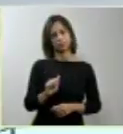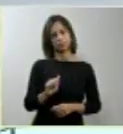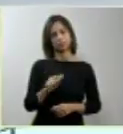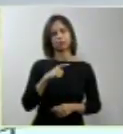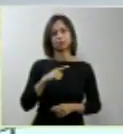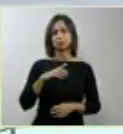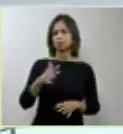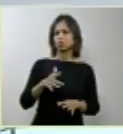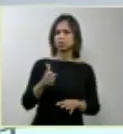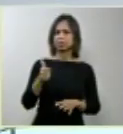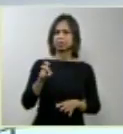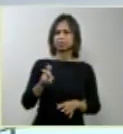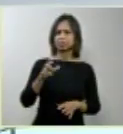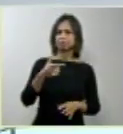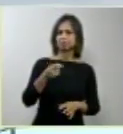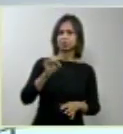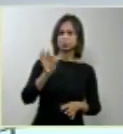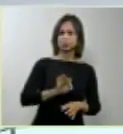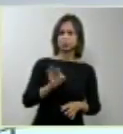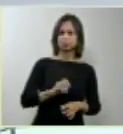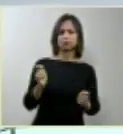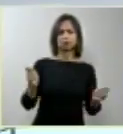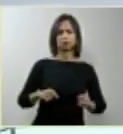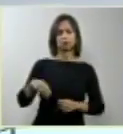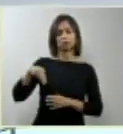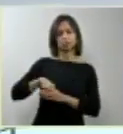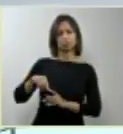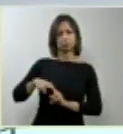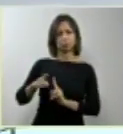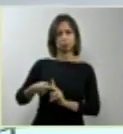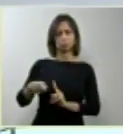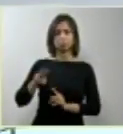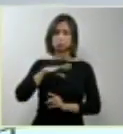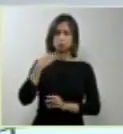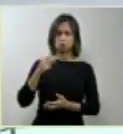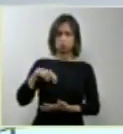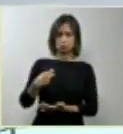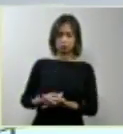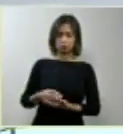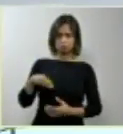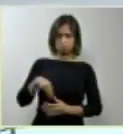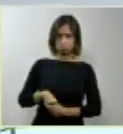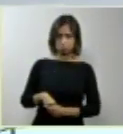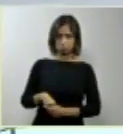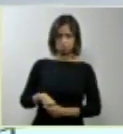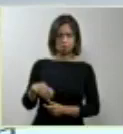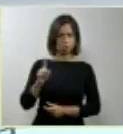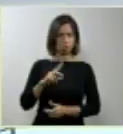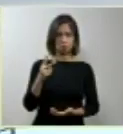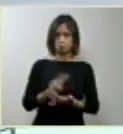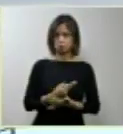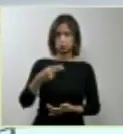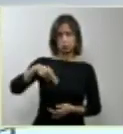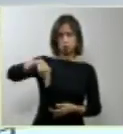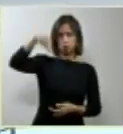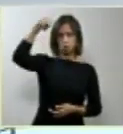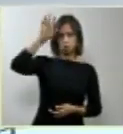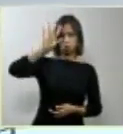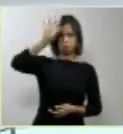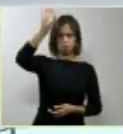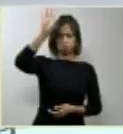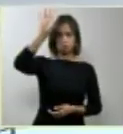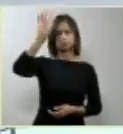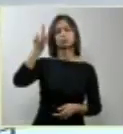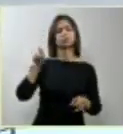20%. Não é o que acontece no Nordeste brasileiro, não é o que acontece na minha